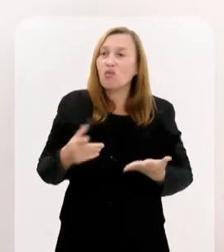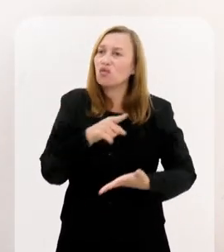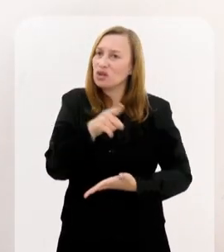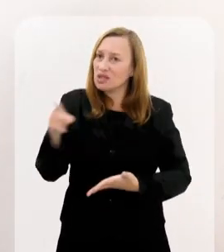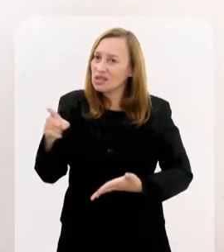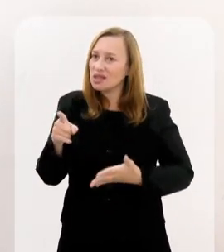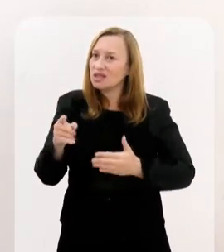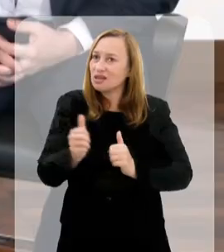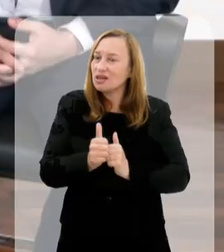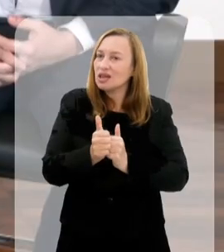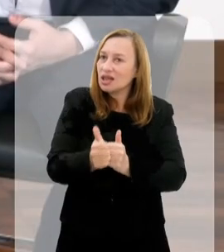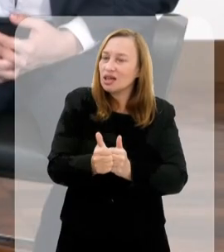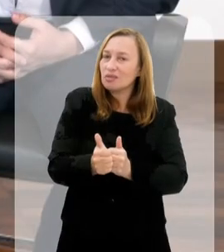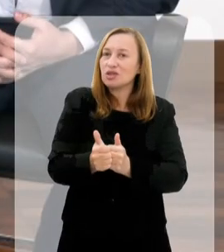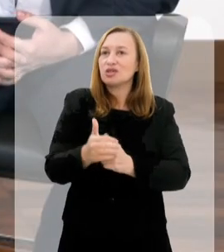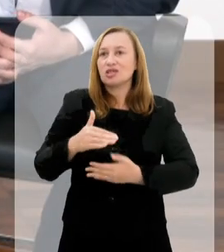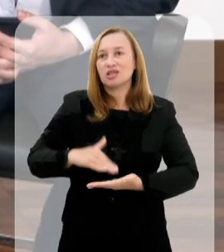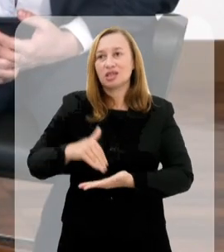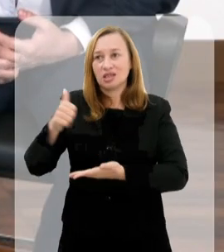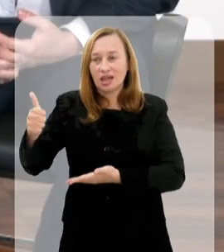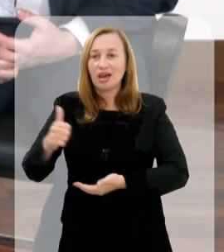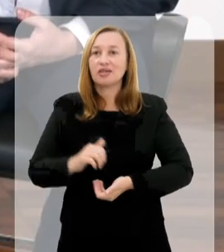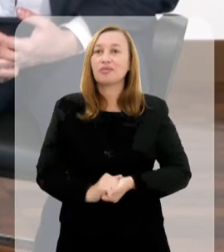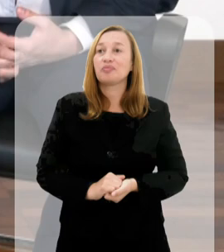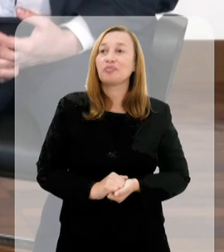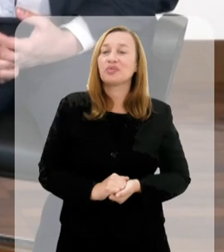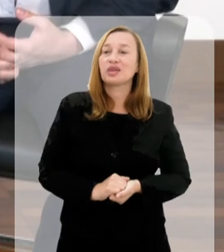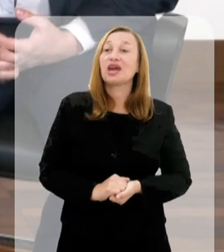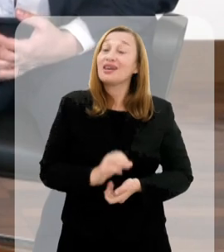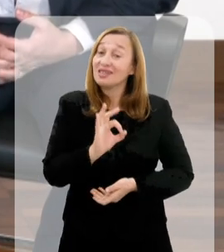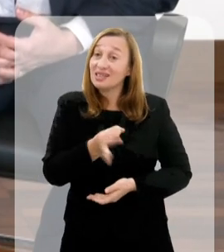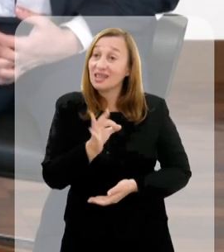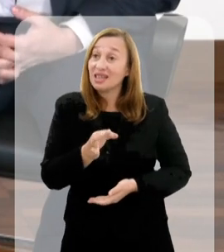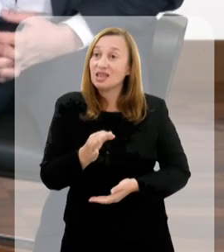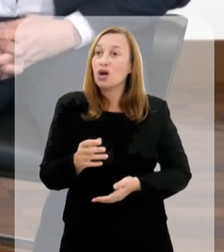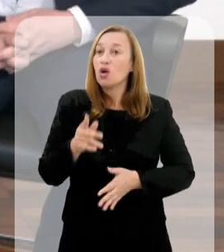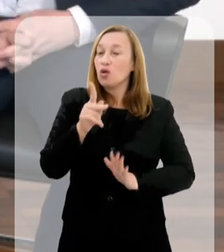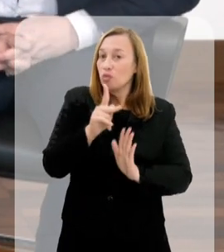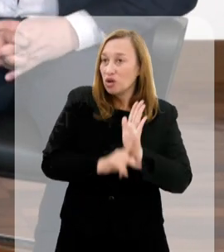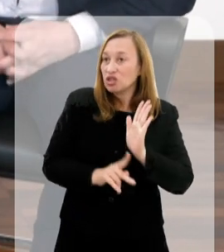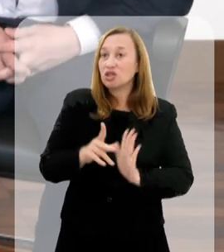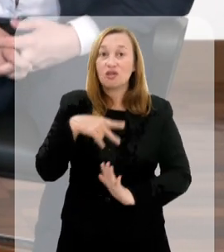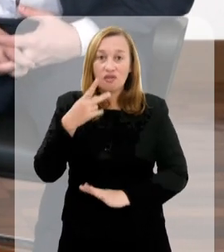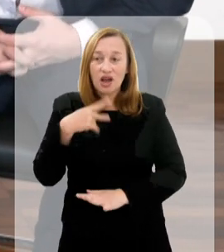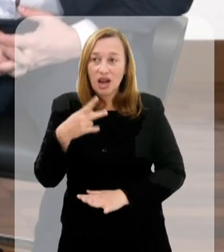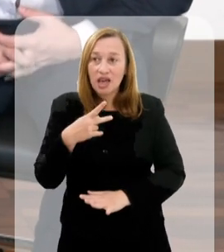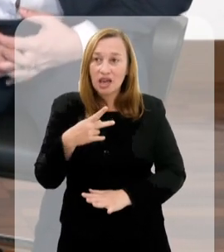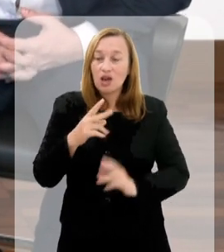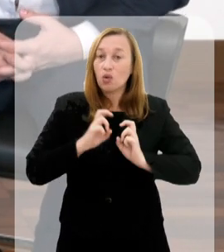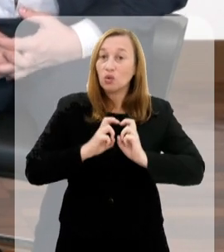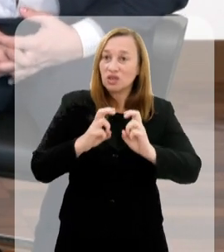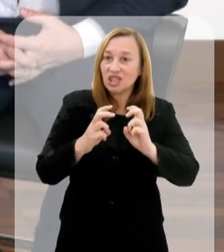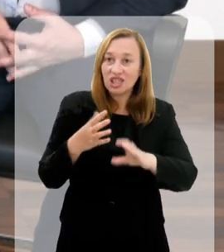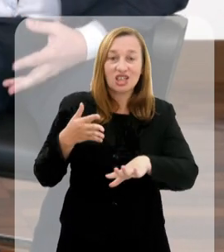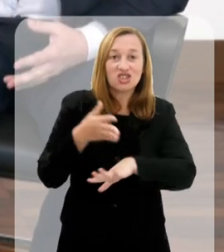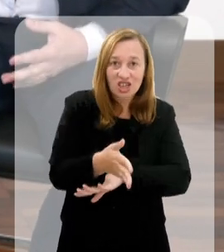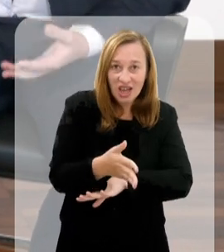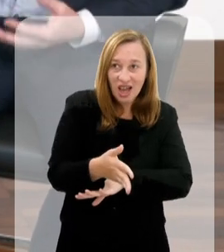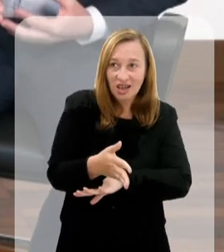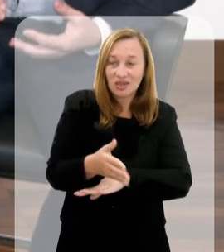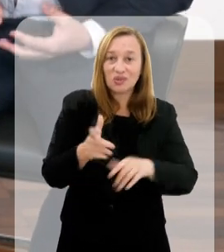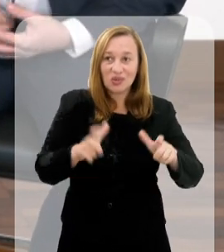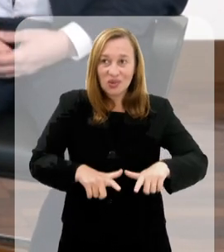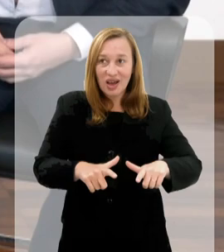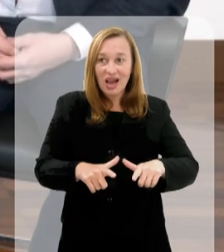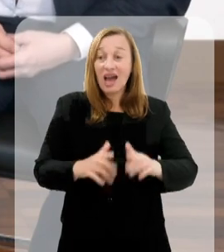Sim. Então, assim, vocês estão levando também dignidade, não está levando só o instituto. Claro, não, com certeza. E o projeto que eu falei, assim, eu acho que o trem